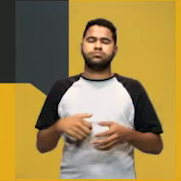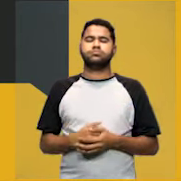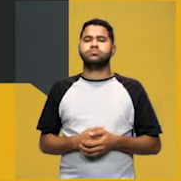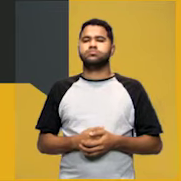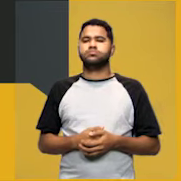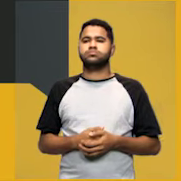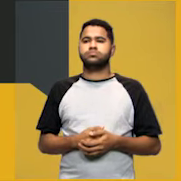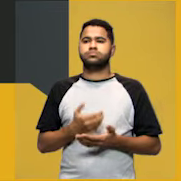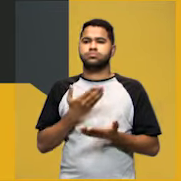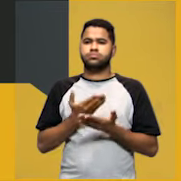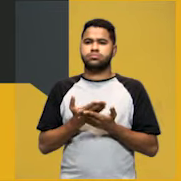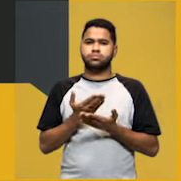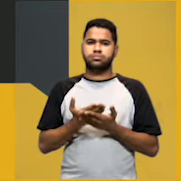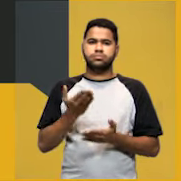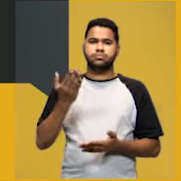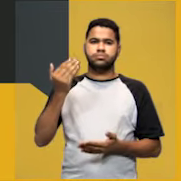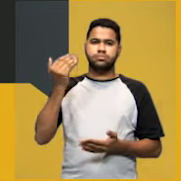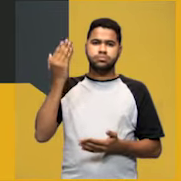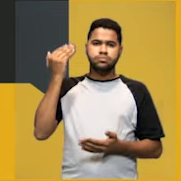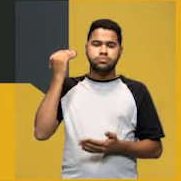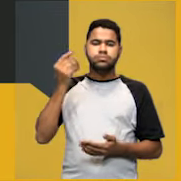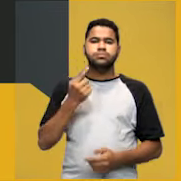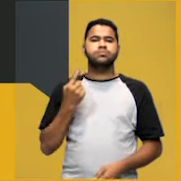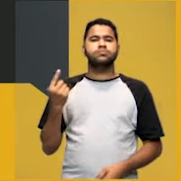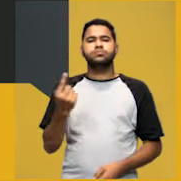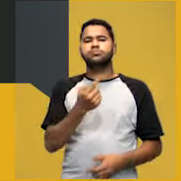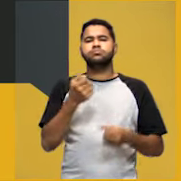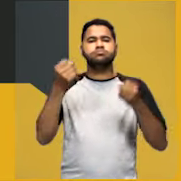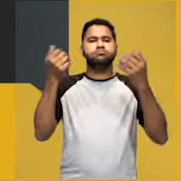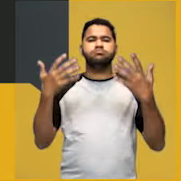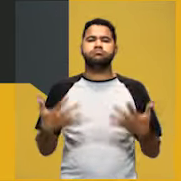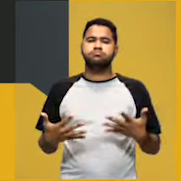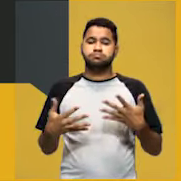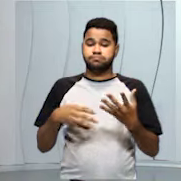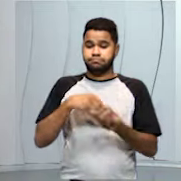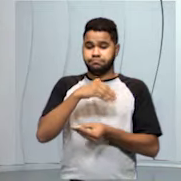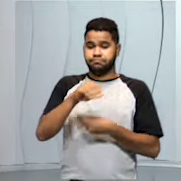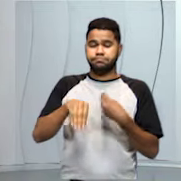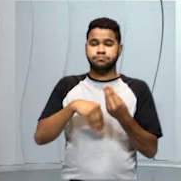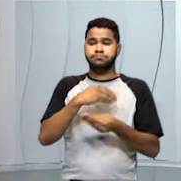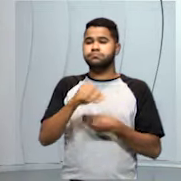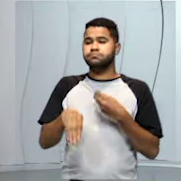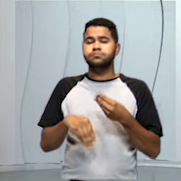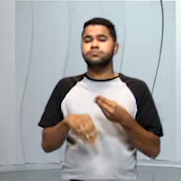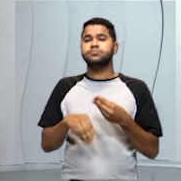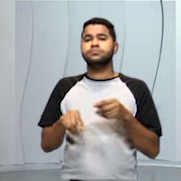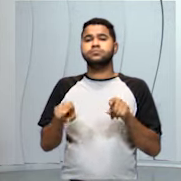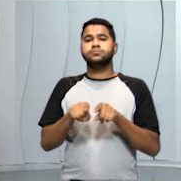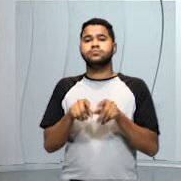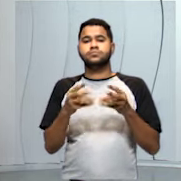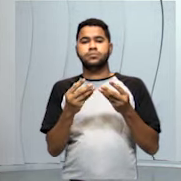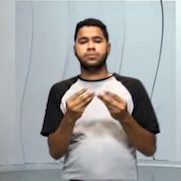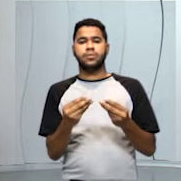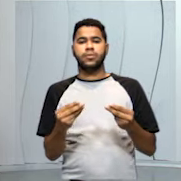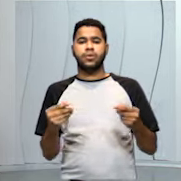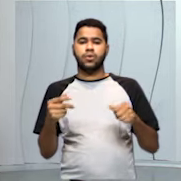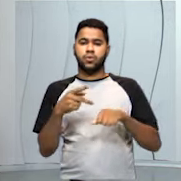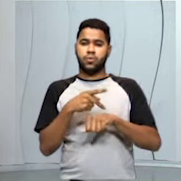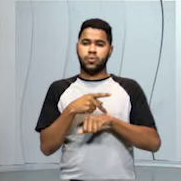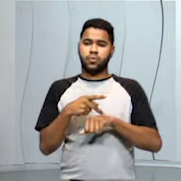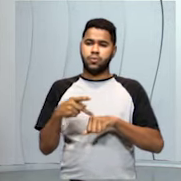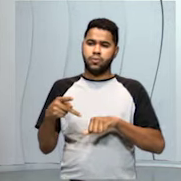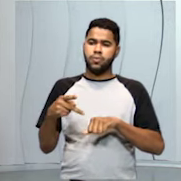na aula passada, quando nós falávamos de mistura e substância pura,